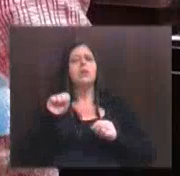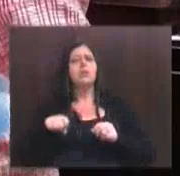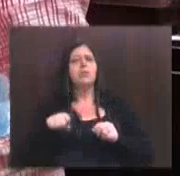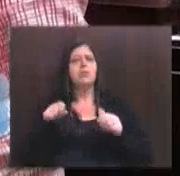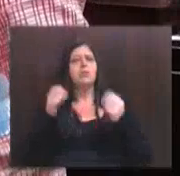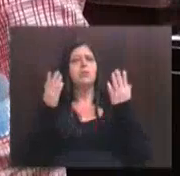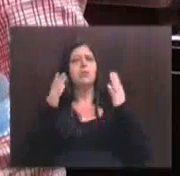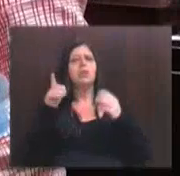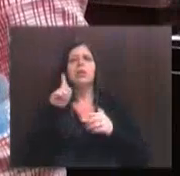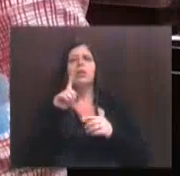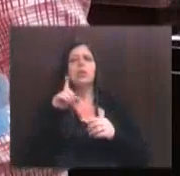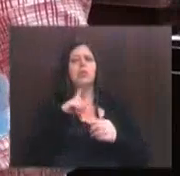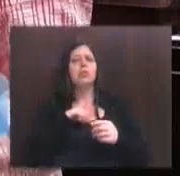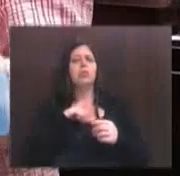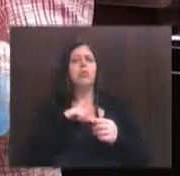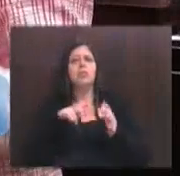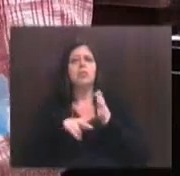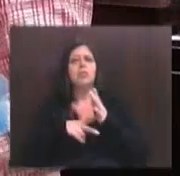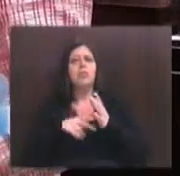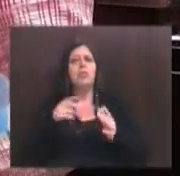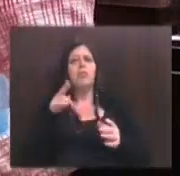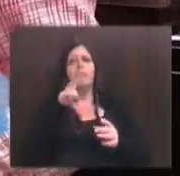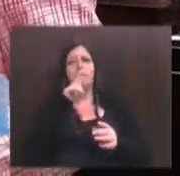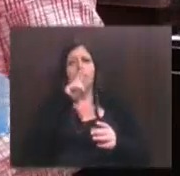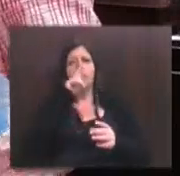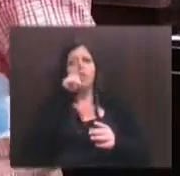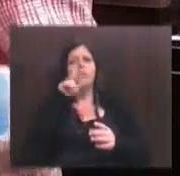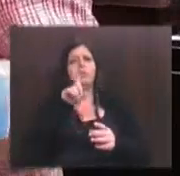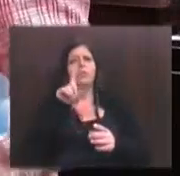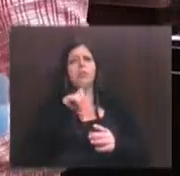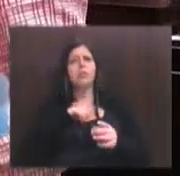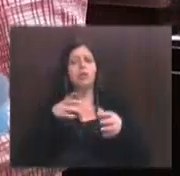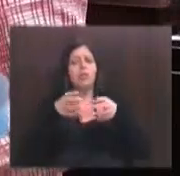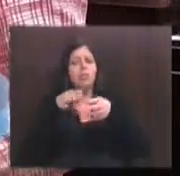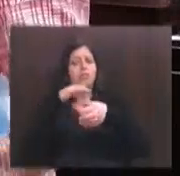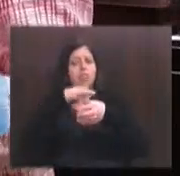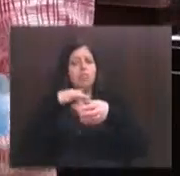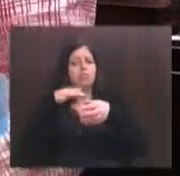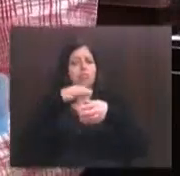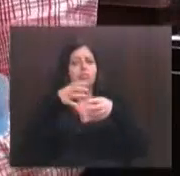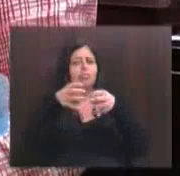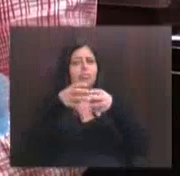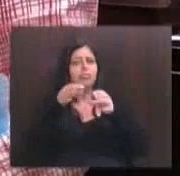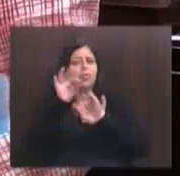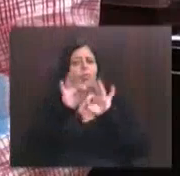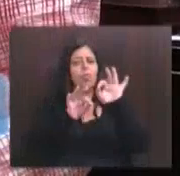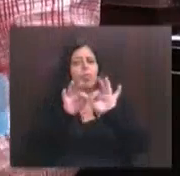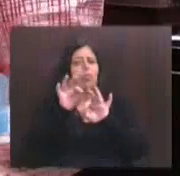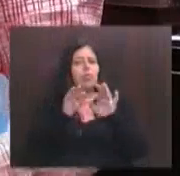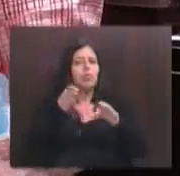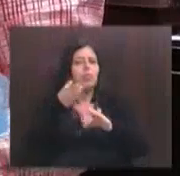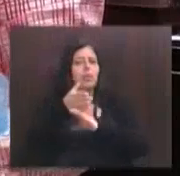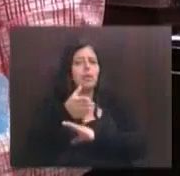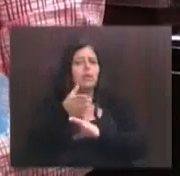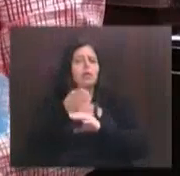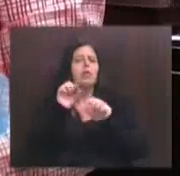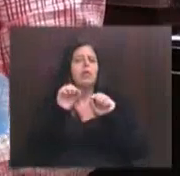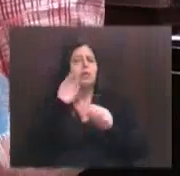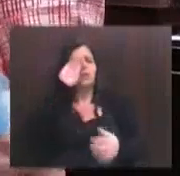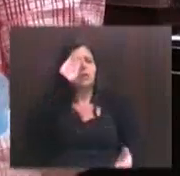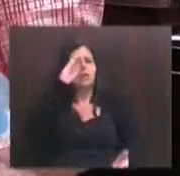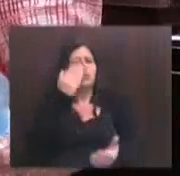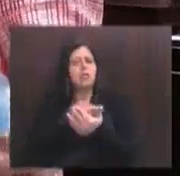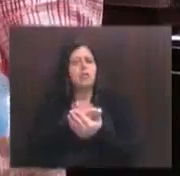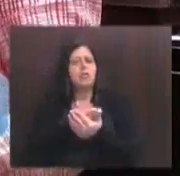não existe sindicato forte se não existe uma categoria organizada, participativa e que acredita,